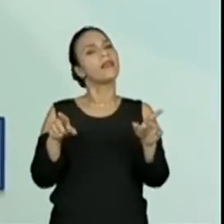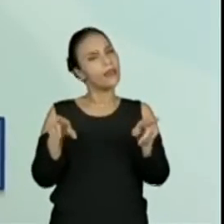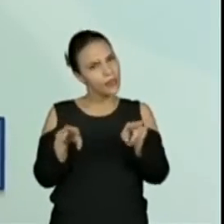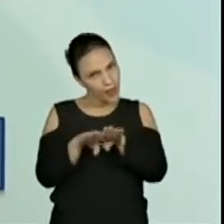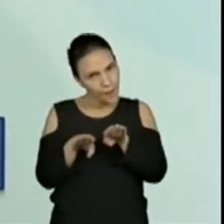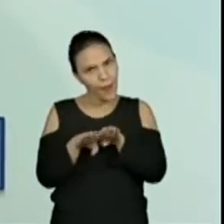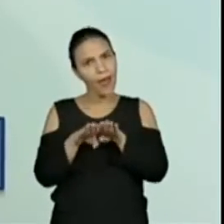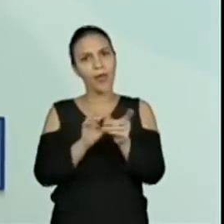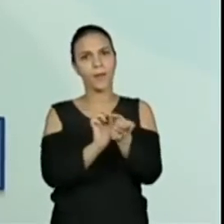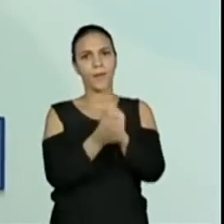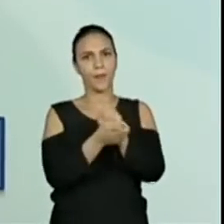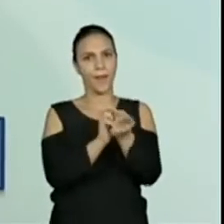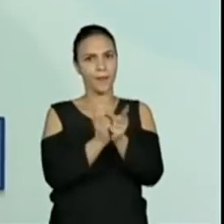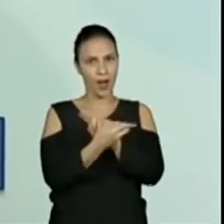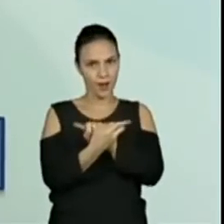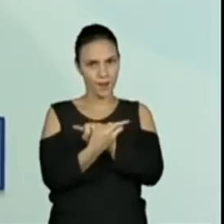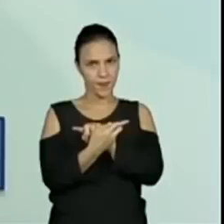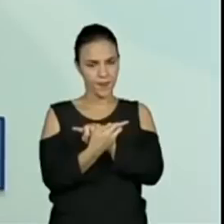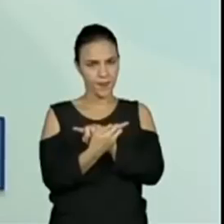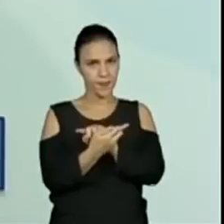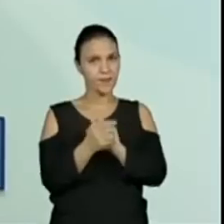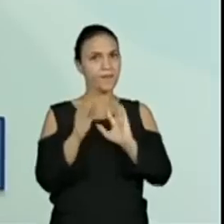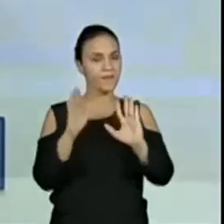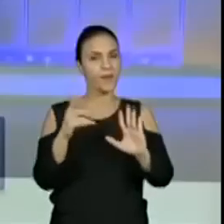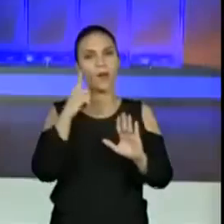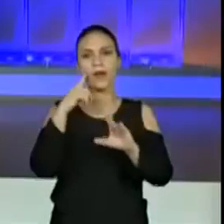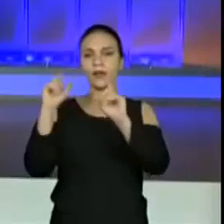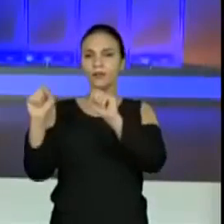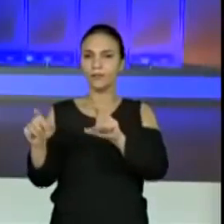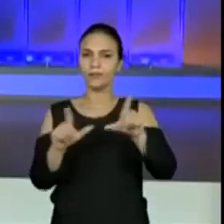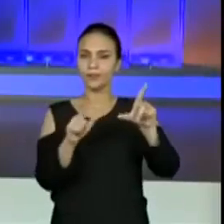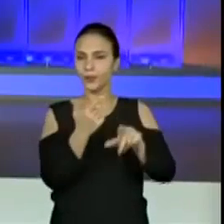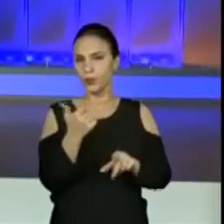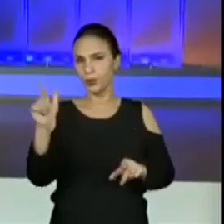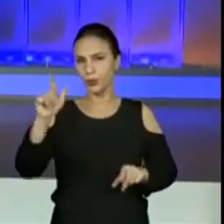operações inversas, ok? Então, vamos trocar aqui a nossa telinha.